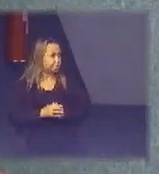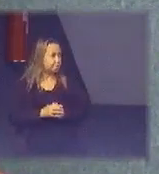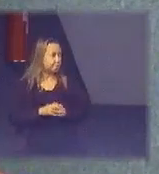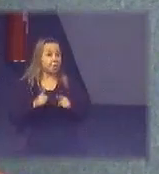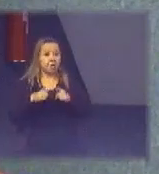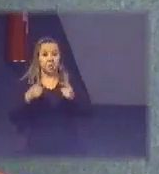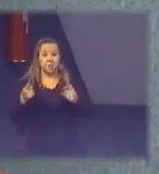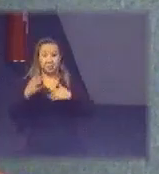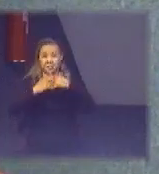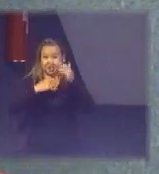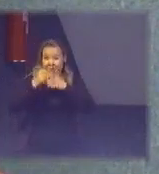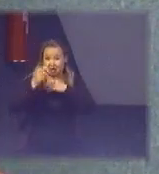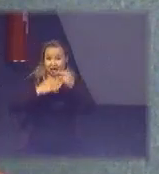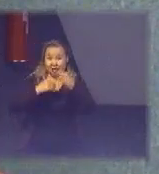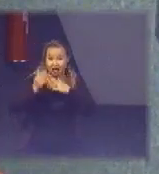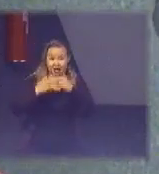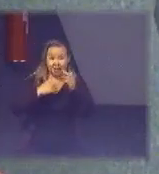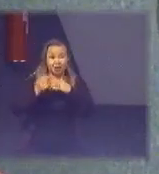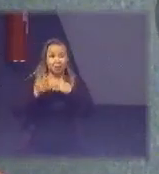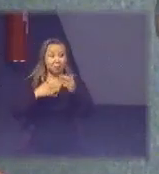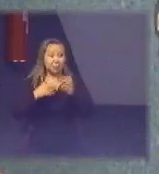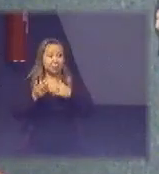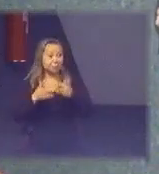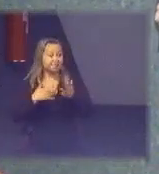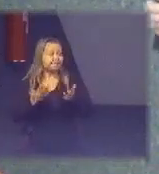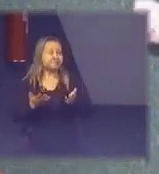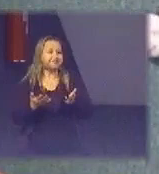e tem que conversar com todos esses atores